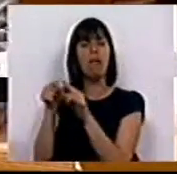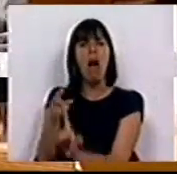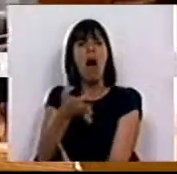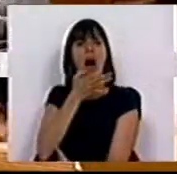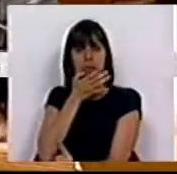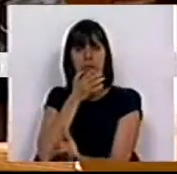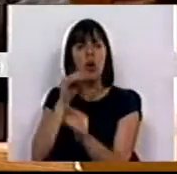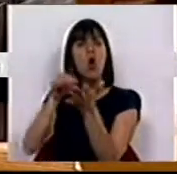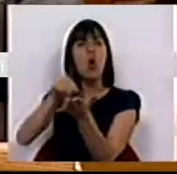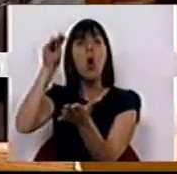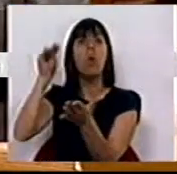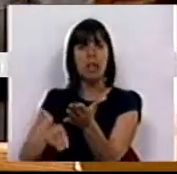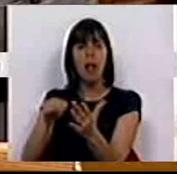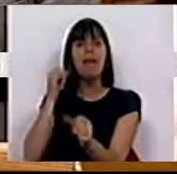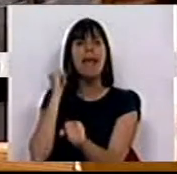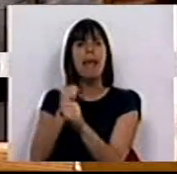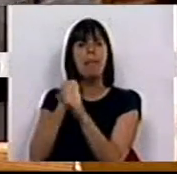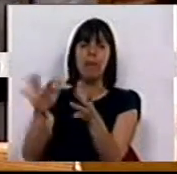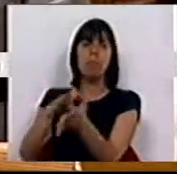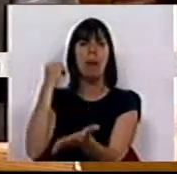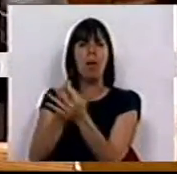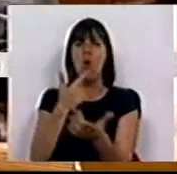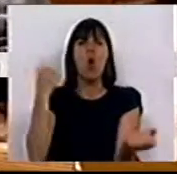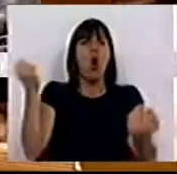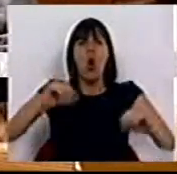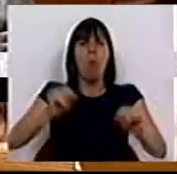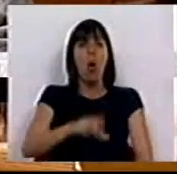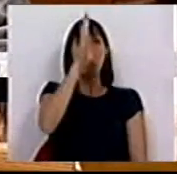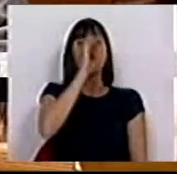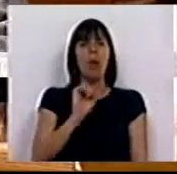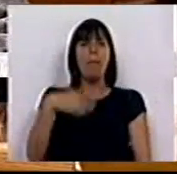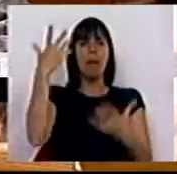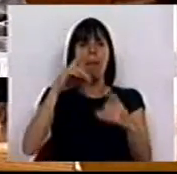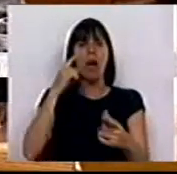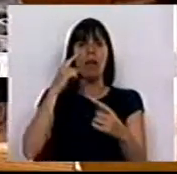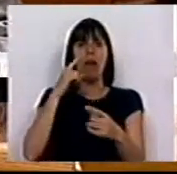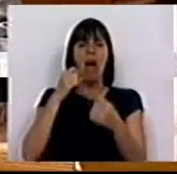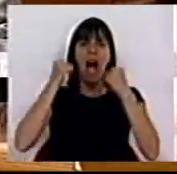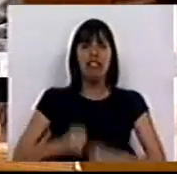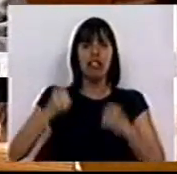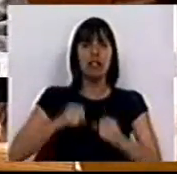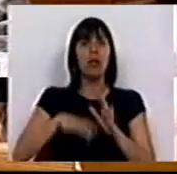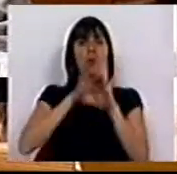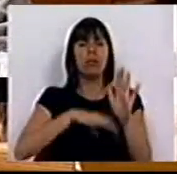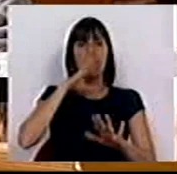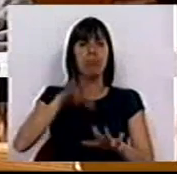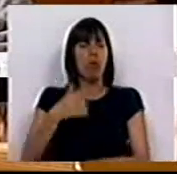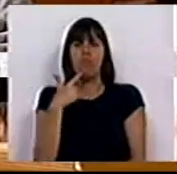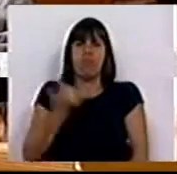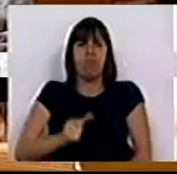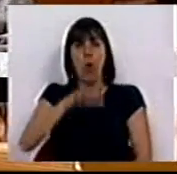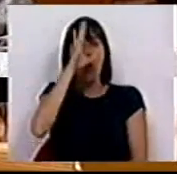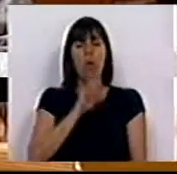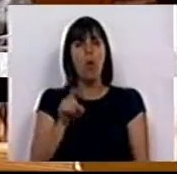deve ter um contrato e um emprego permanente. Não pode ser o Estado o primeiro a insistir na precariedade, e não pode ser o